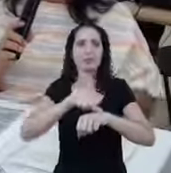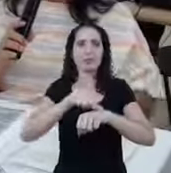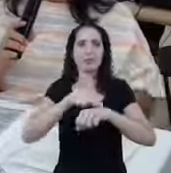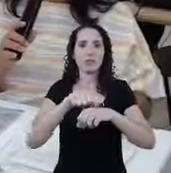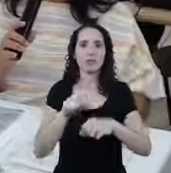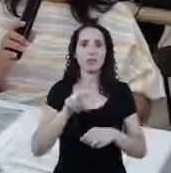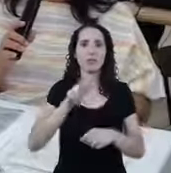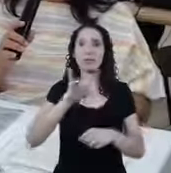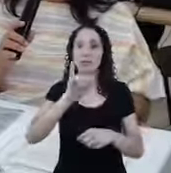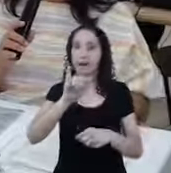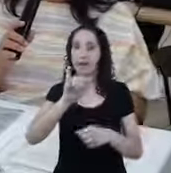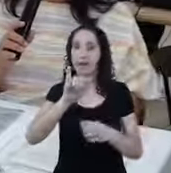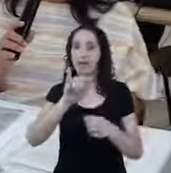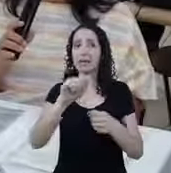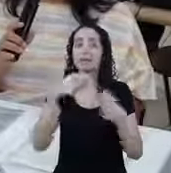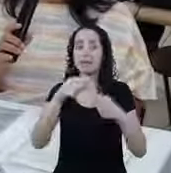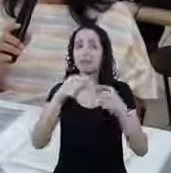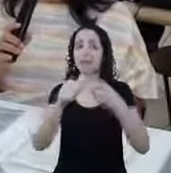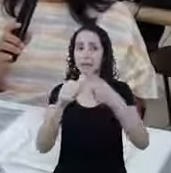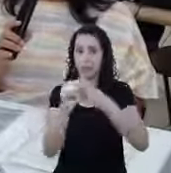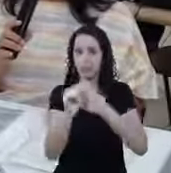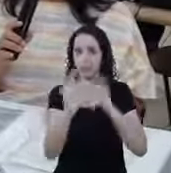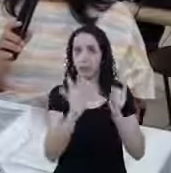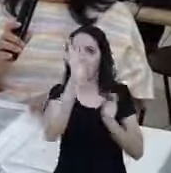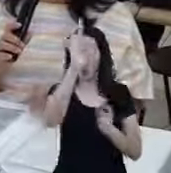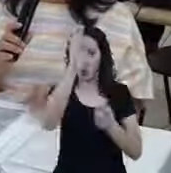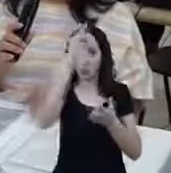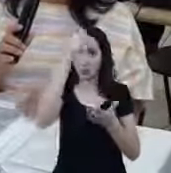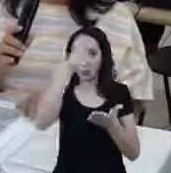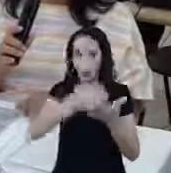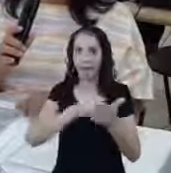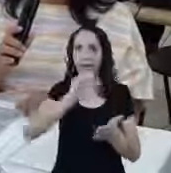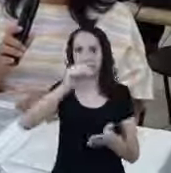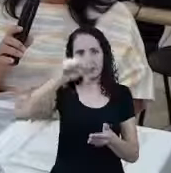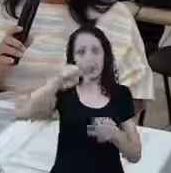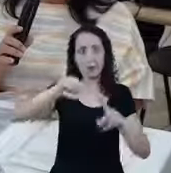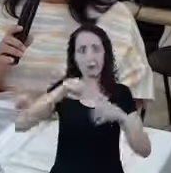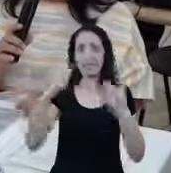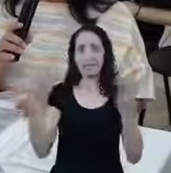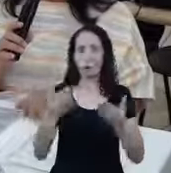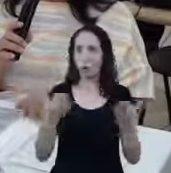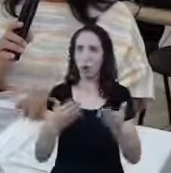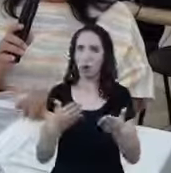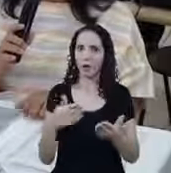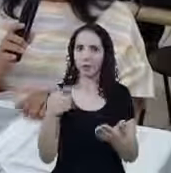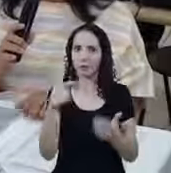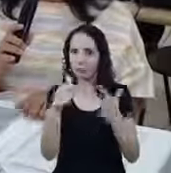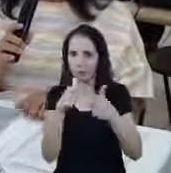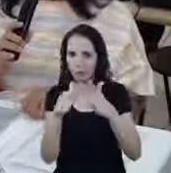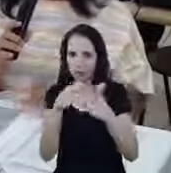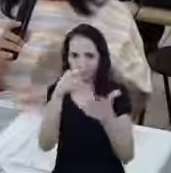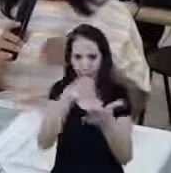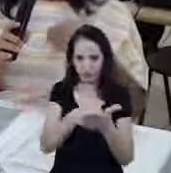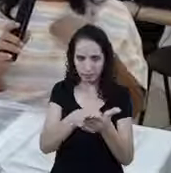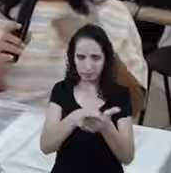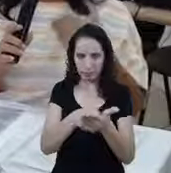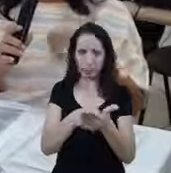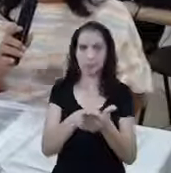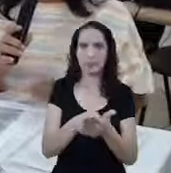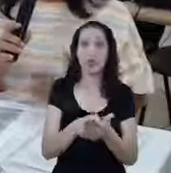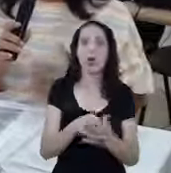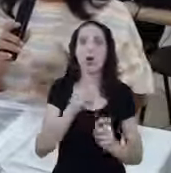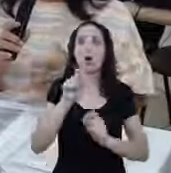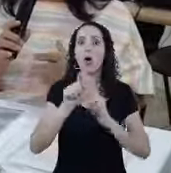não nessa instância Não há vínculo Para a liberação desse auxílio O que poderá ocorrer Imediatamente